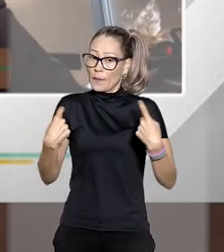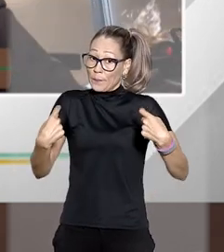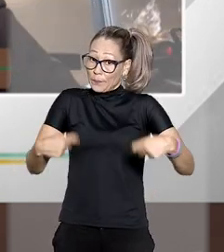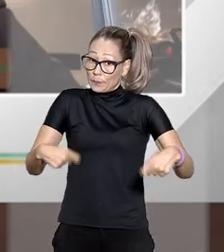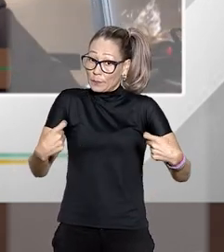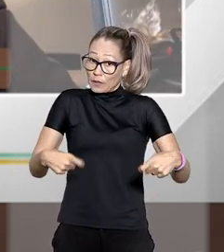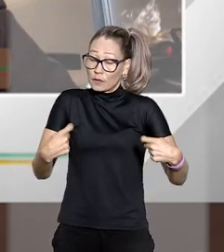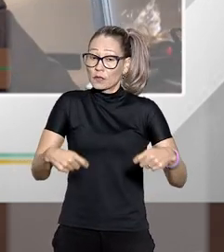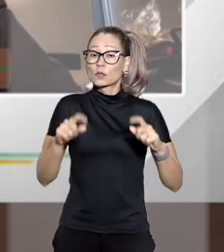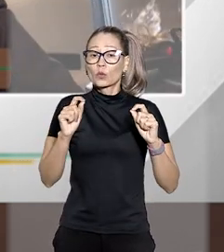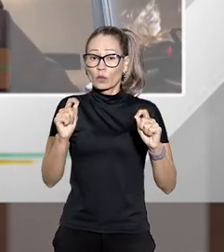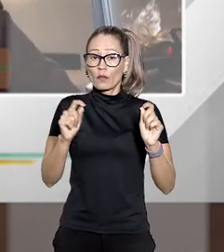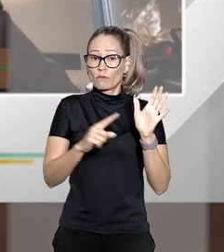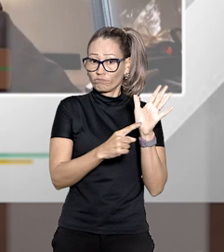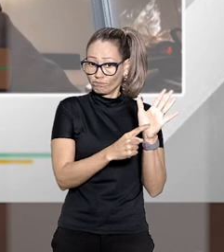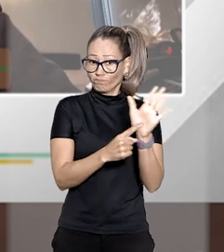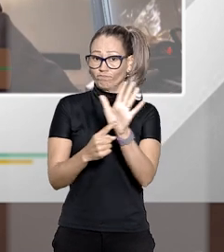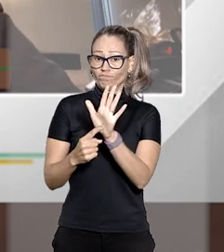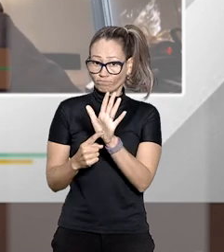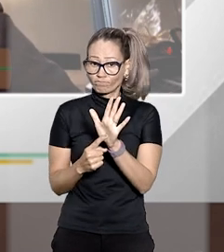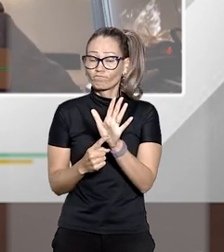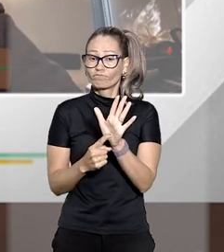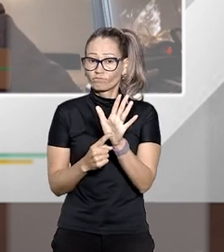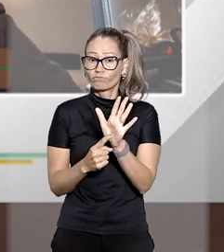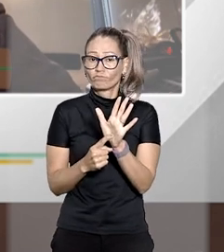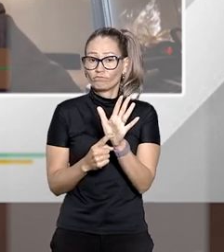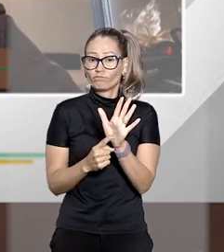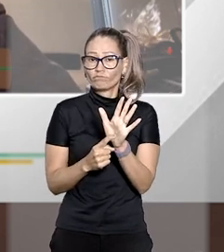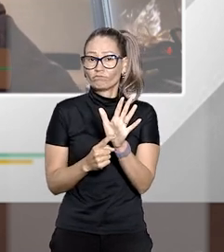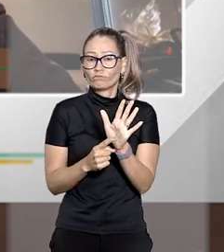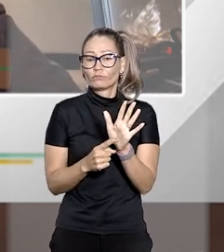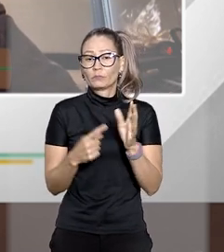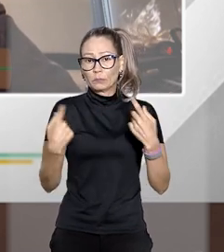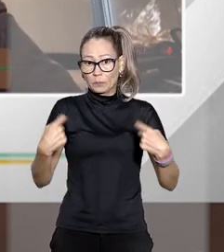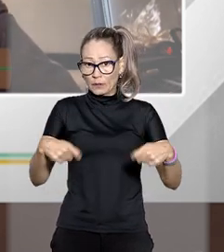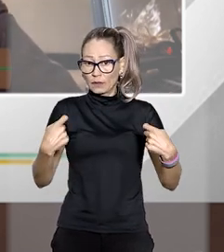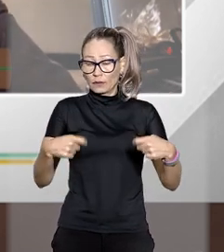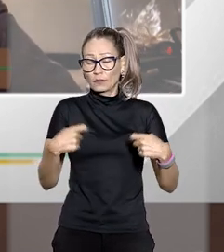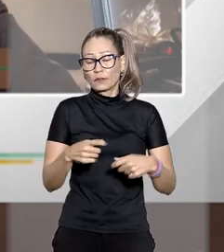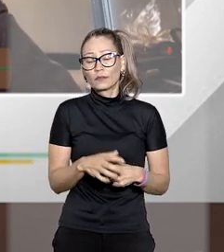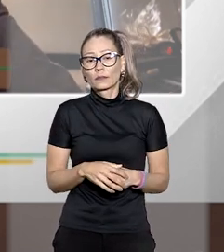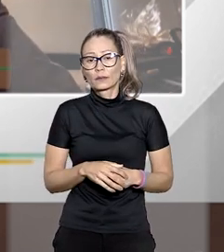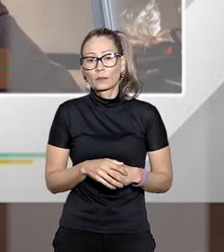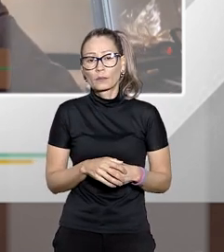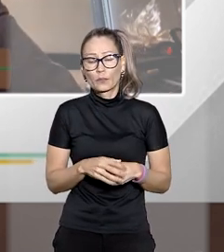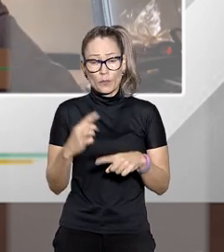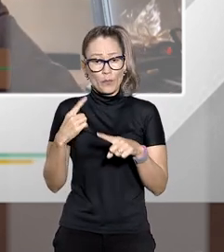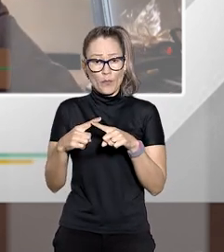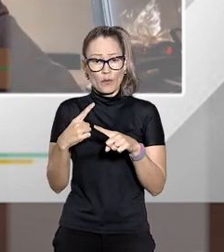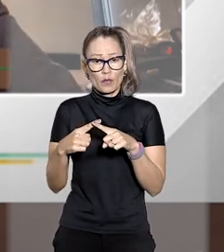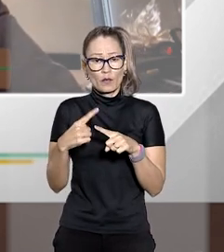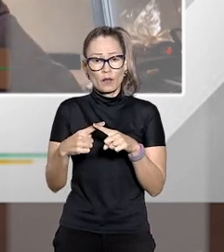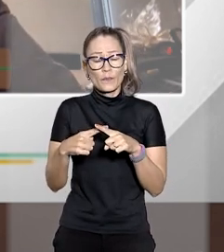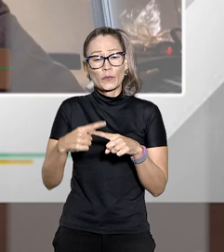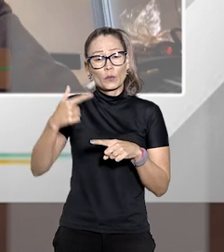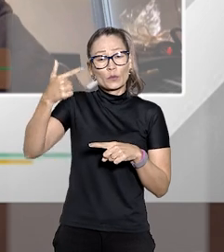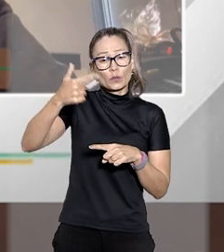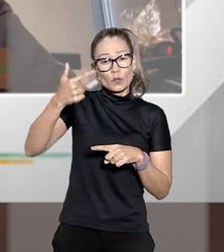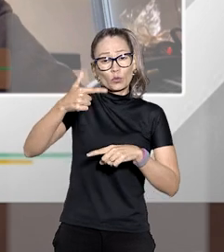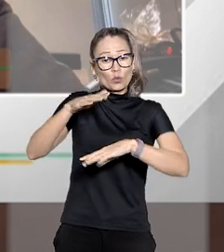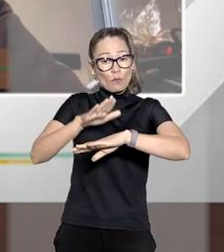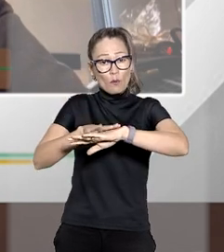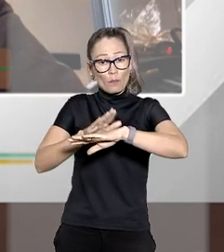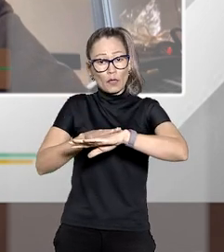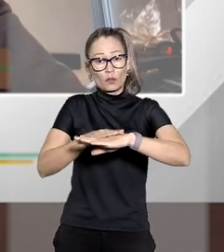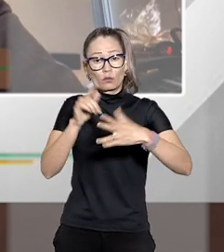precisa ter uma representação para fins recursais por quê? porque aí você está num segundo momento